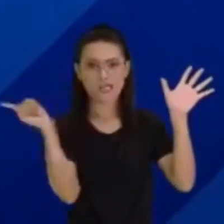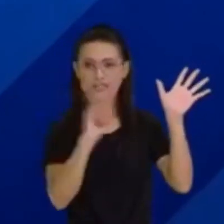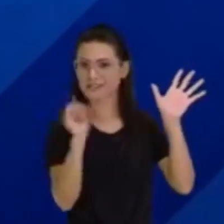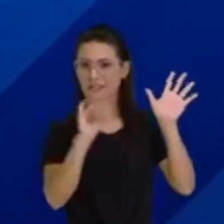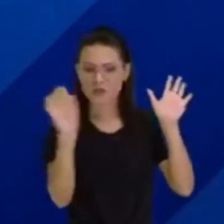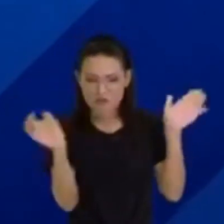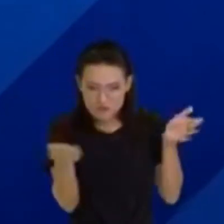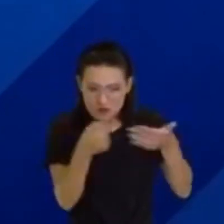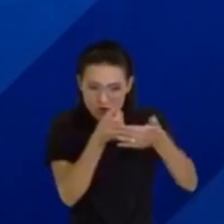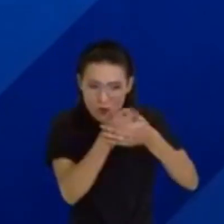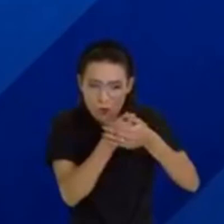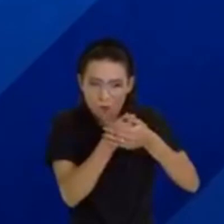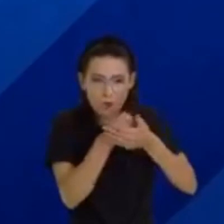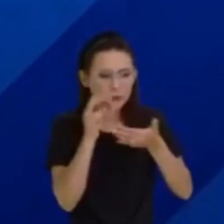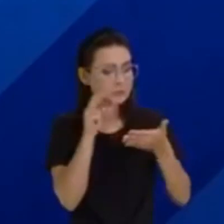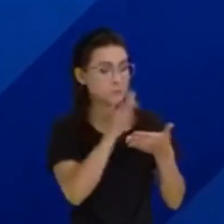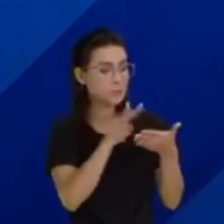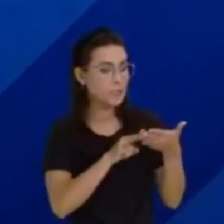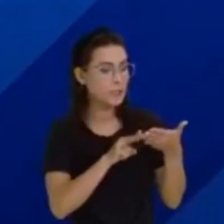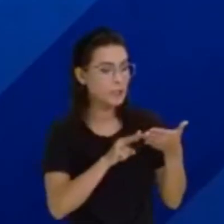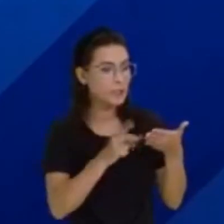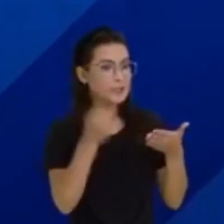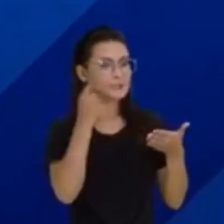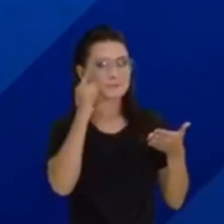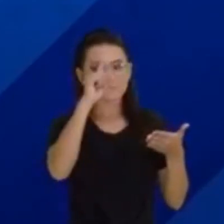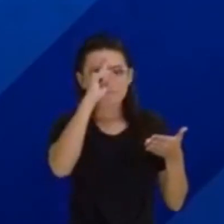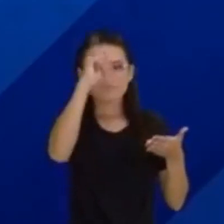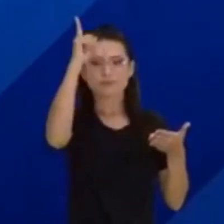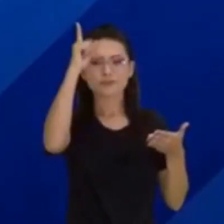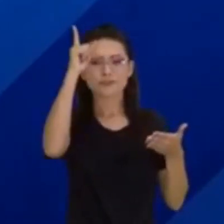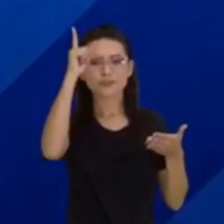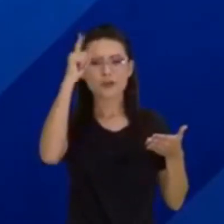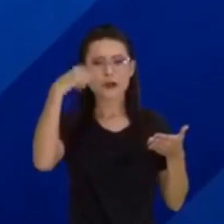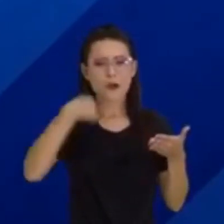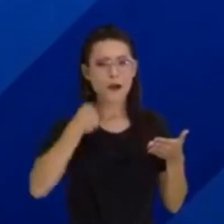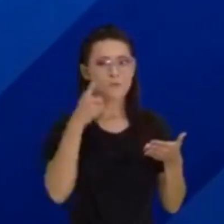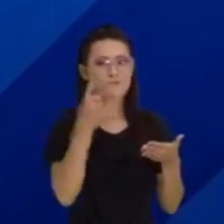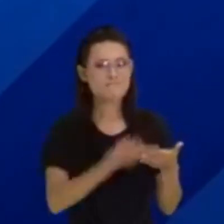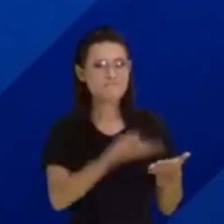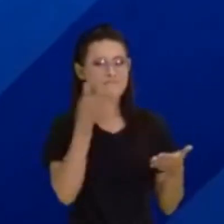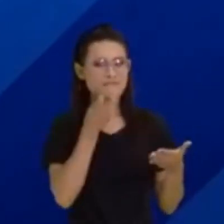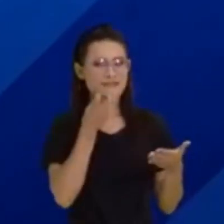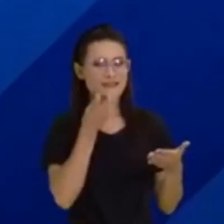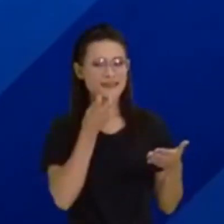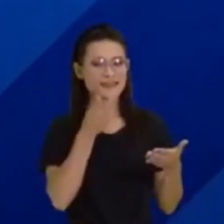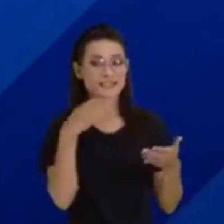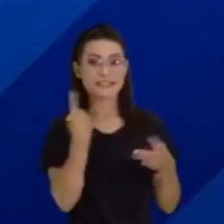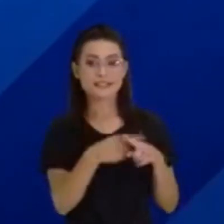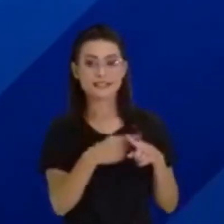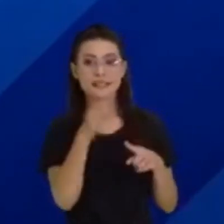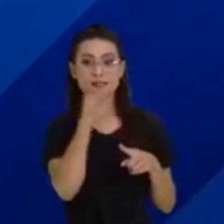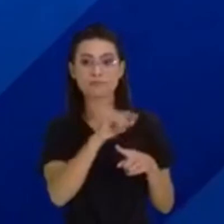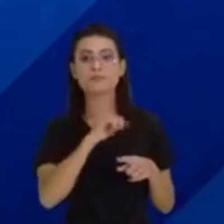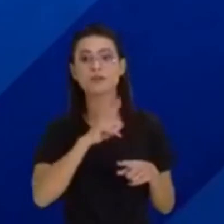texto, mas o leitor ou o ouvinte consegue notar porque a informação está nas